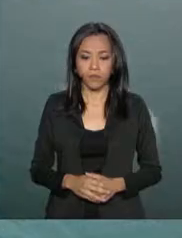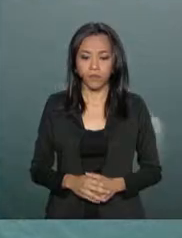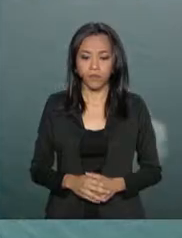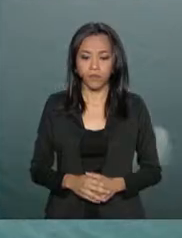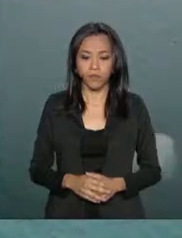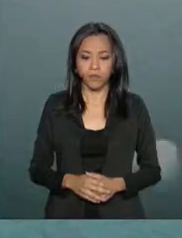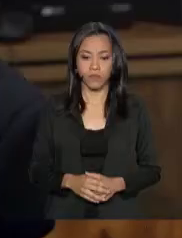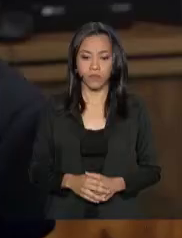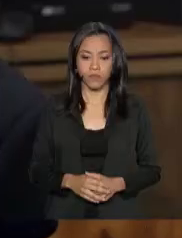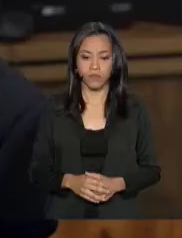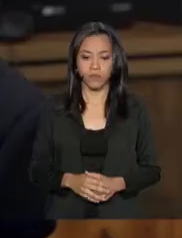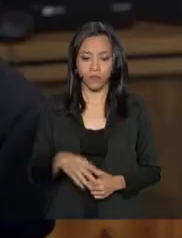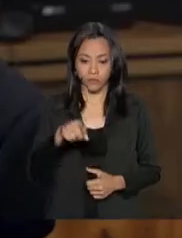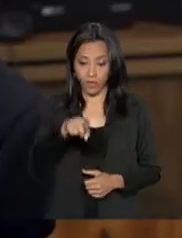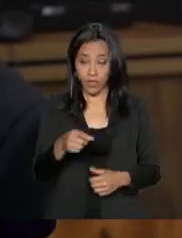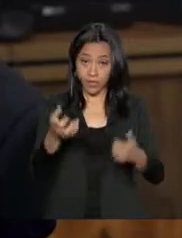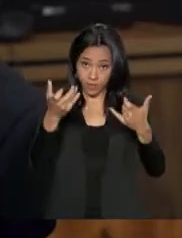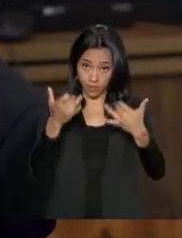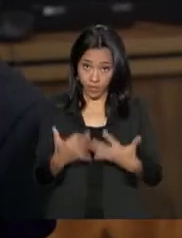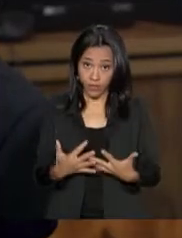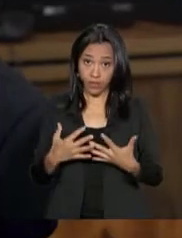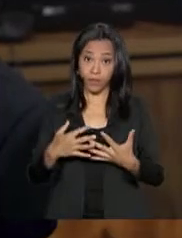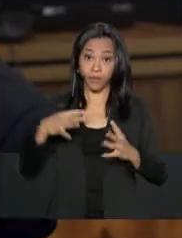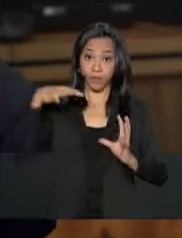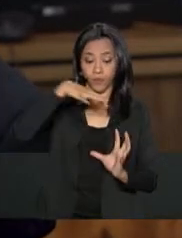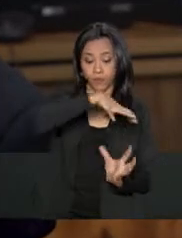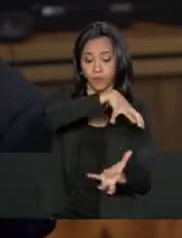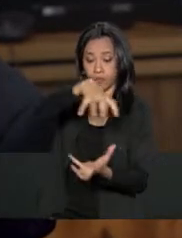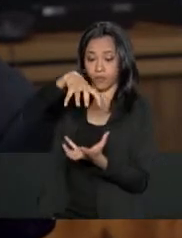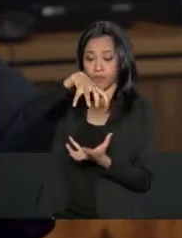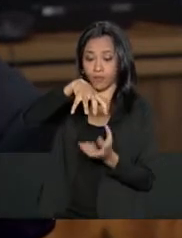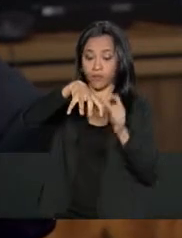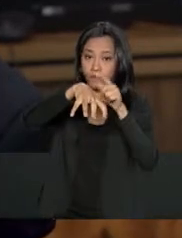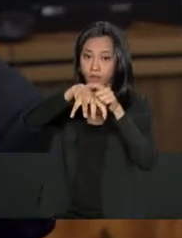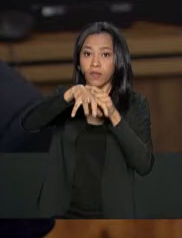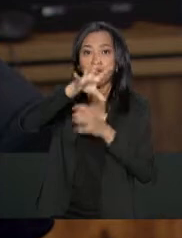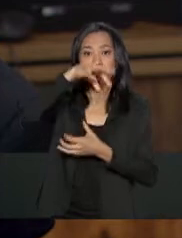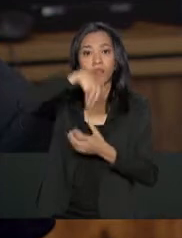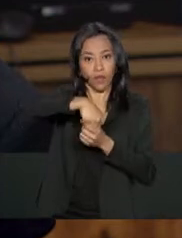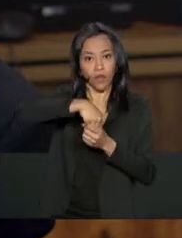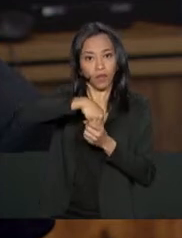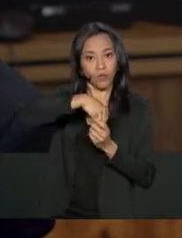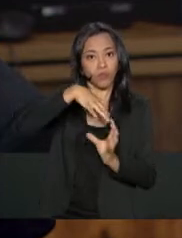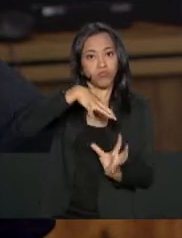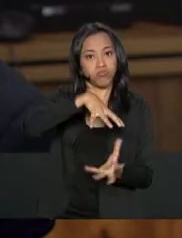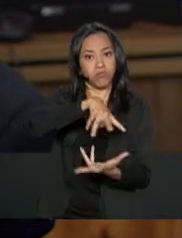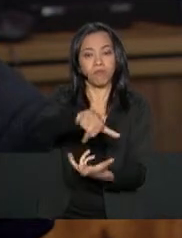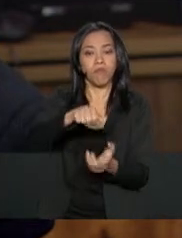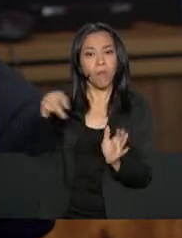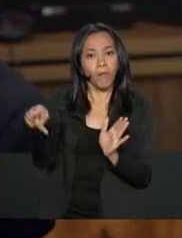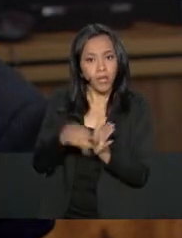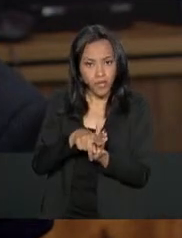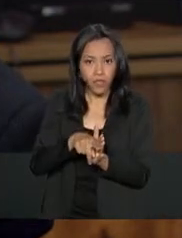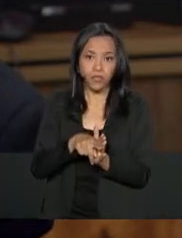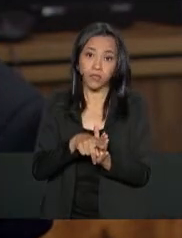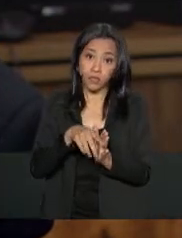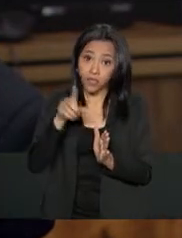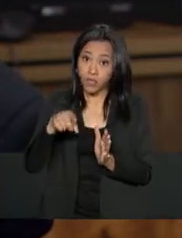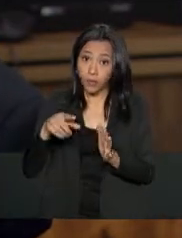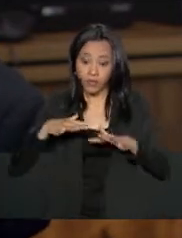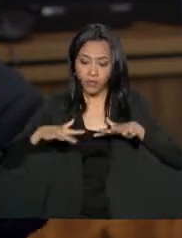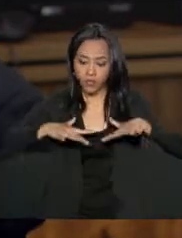A Antártica é parte do nosso planeta. E o nosso planeta, ele é um sistema